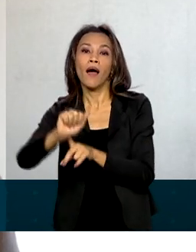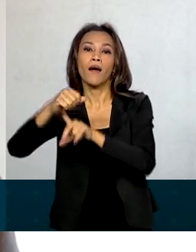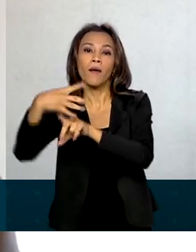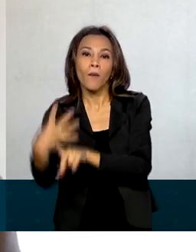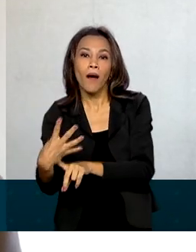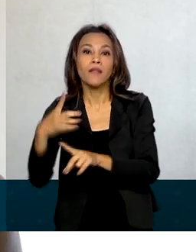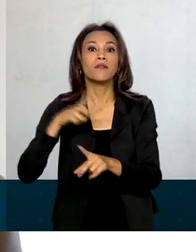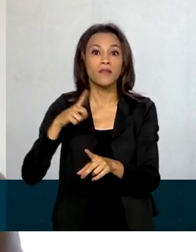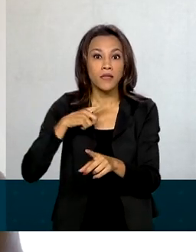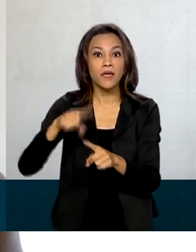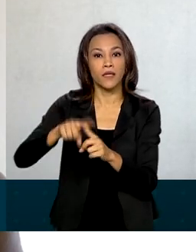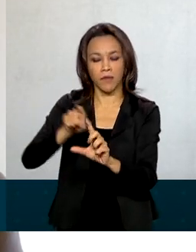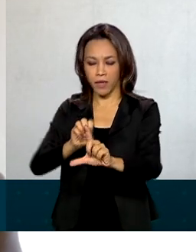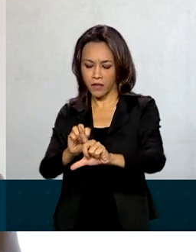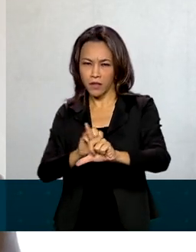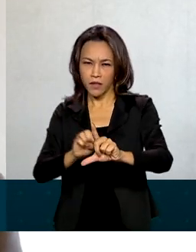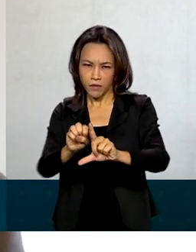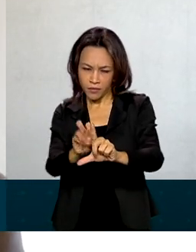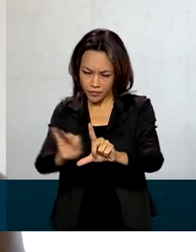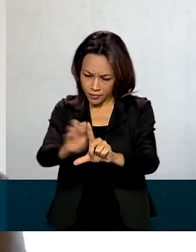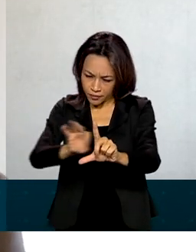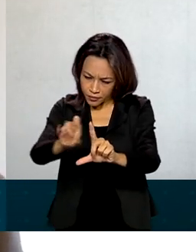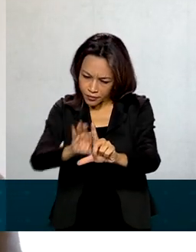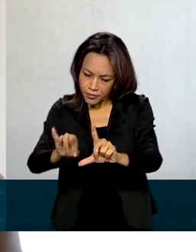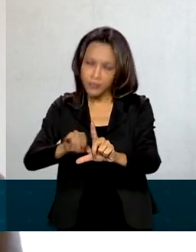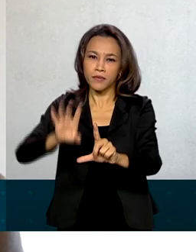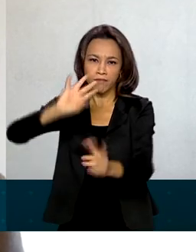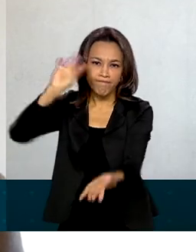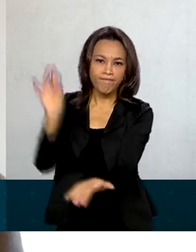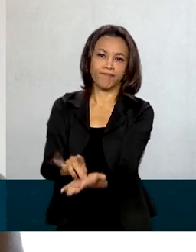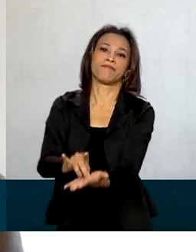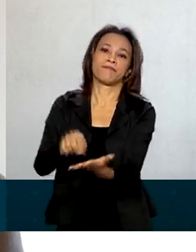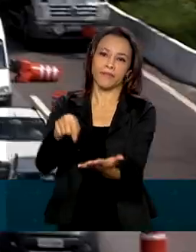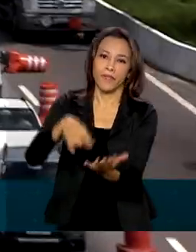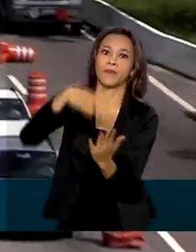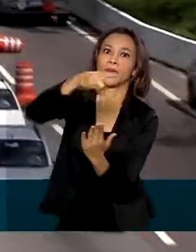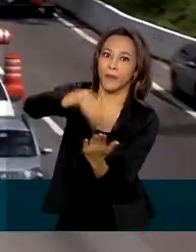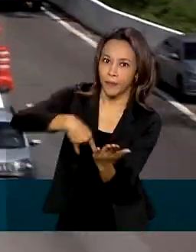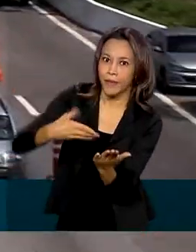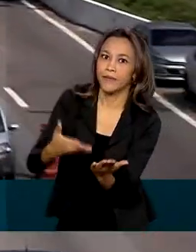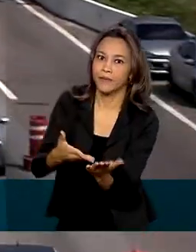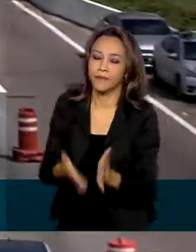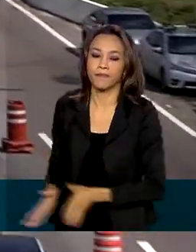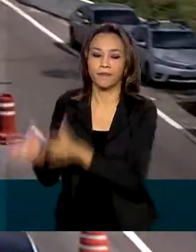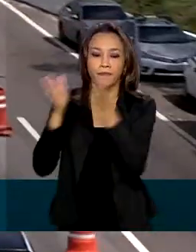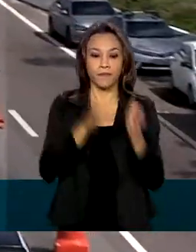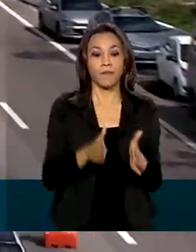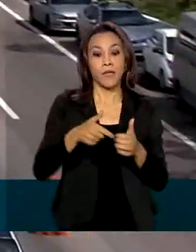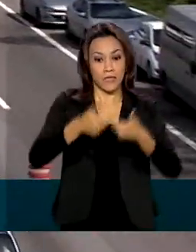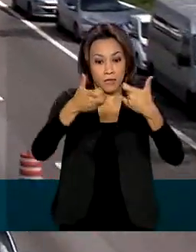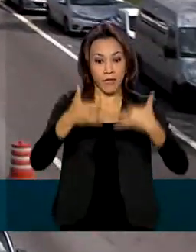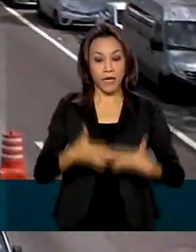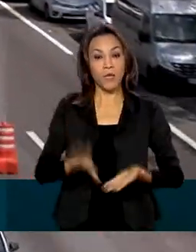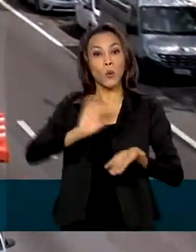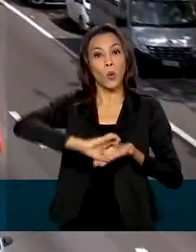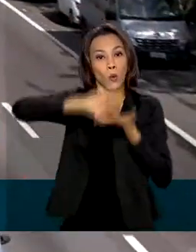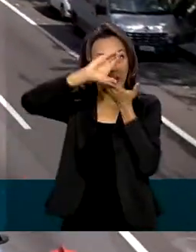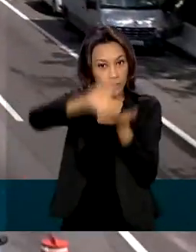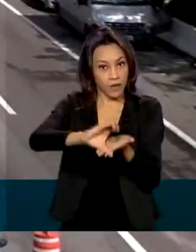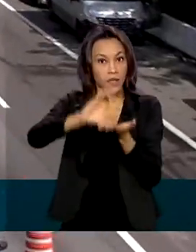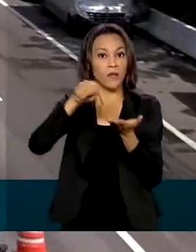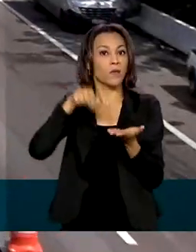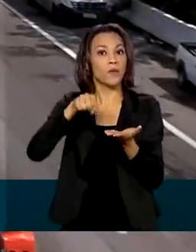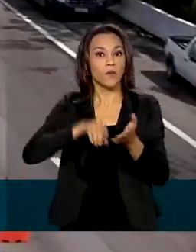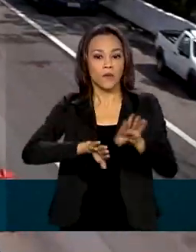um código de segurança, que servirá para validar a autenticidade desse documento. De acordo com o CONTRAN, a medida também vai